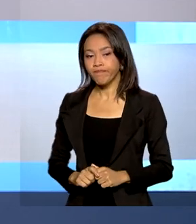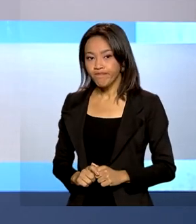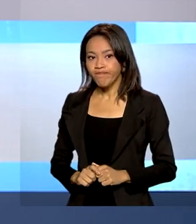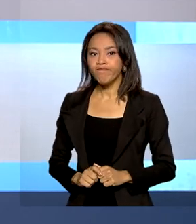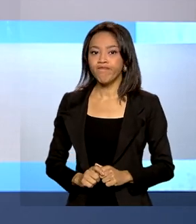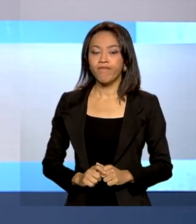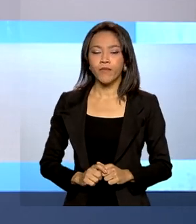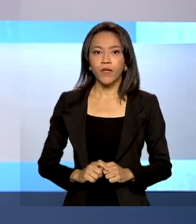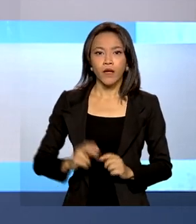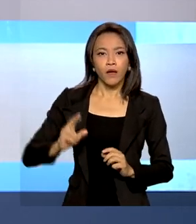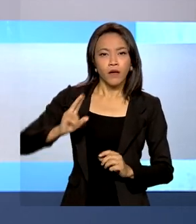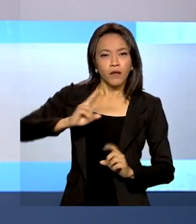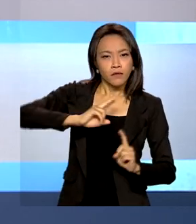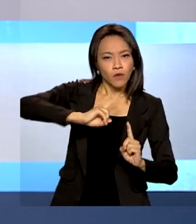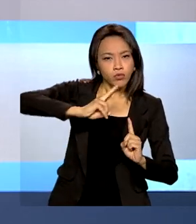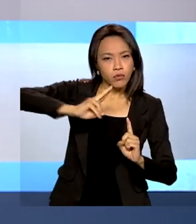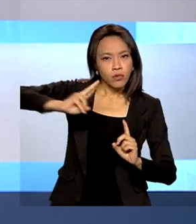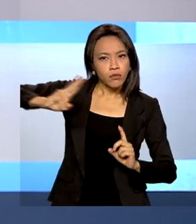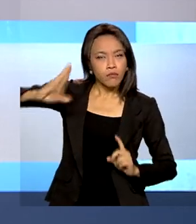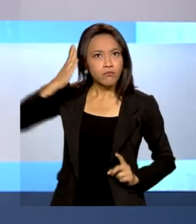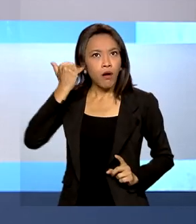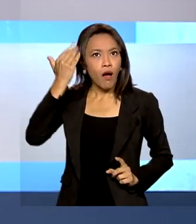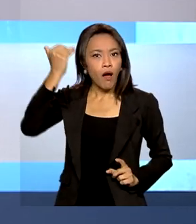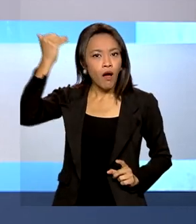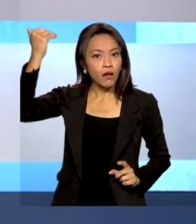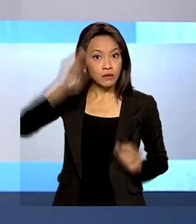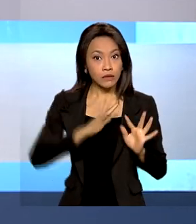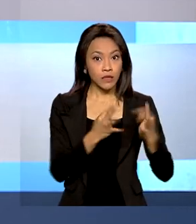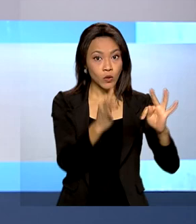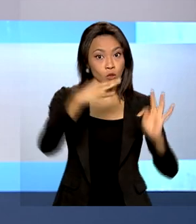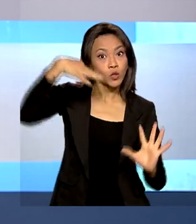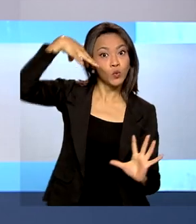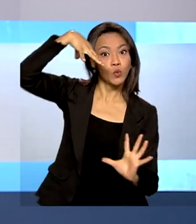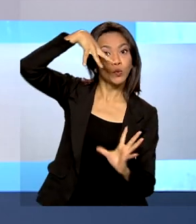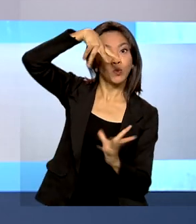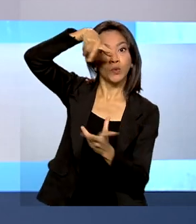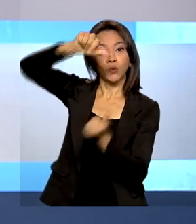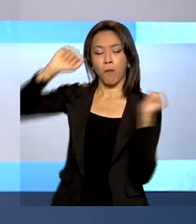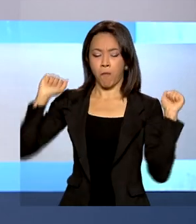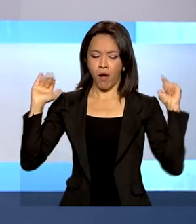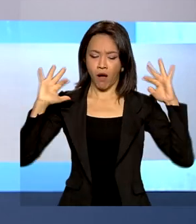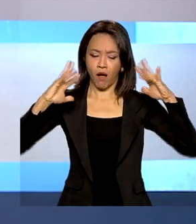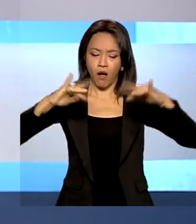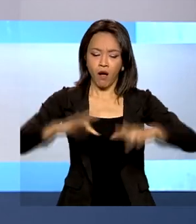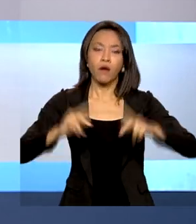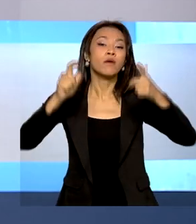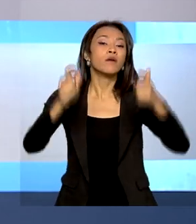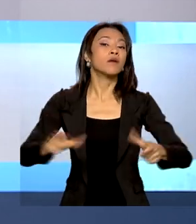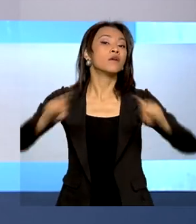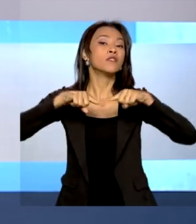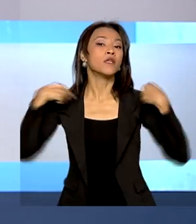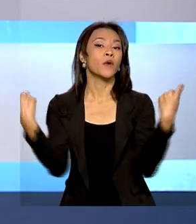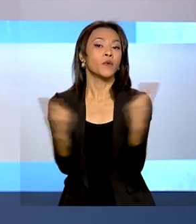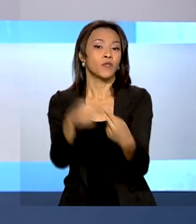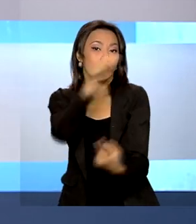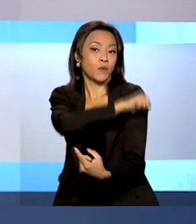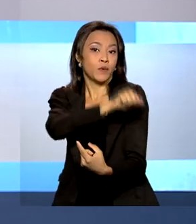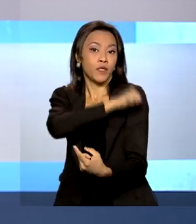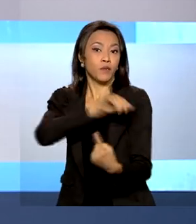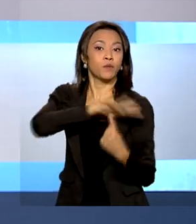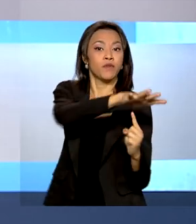Grandes nomes da tecnologia no Brasil e no mundo se reuniram no Rio de Janeiro para trocar informações e apresentar